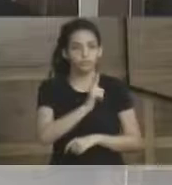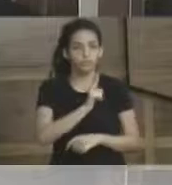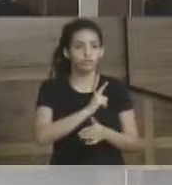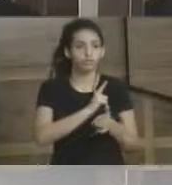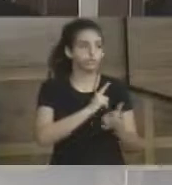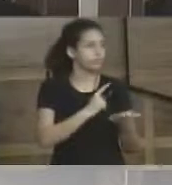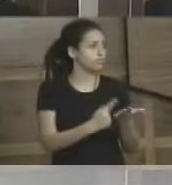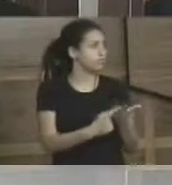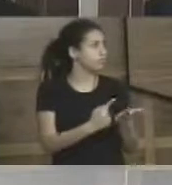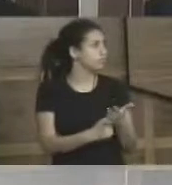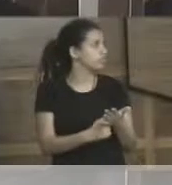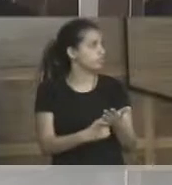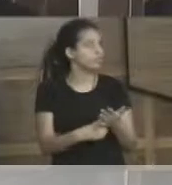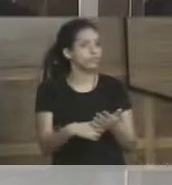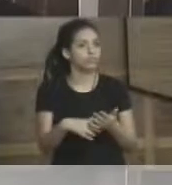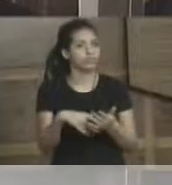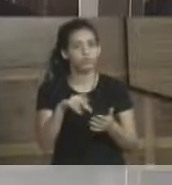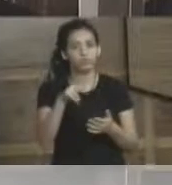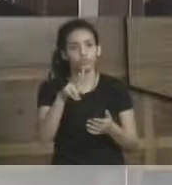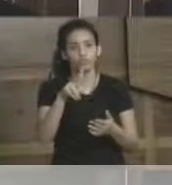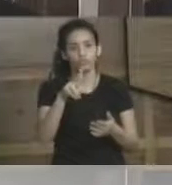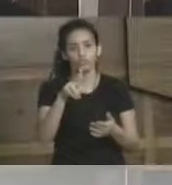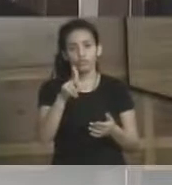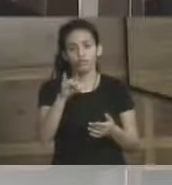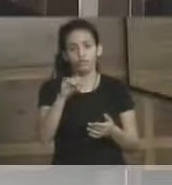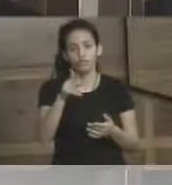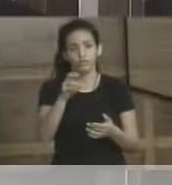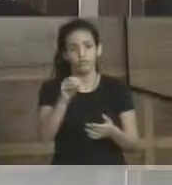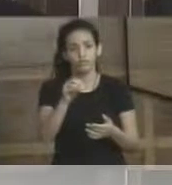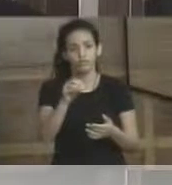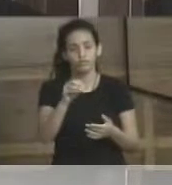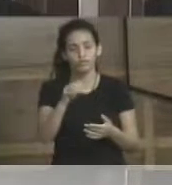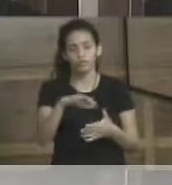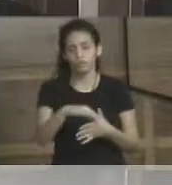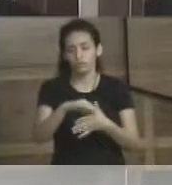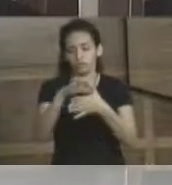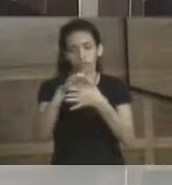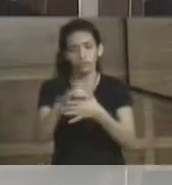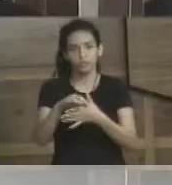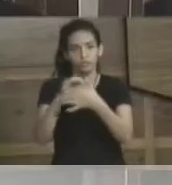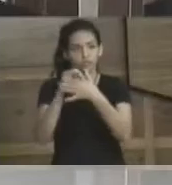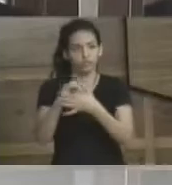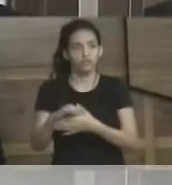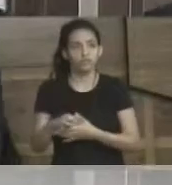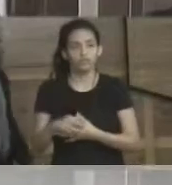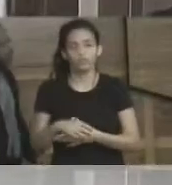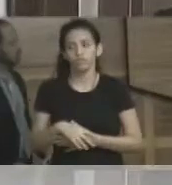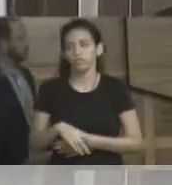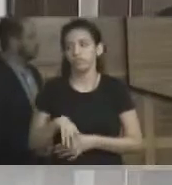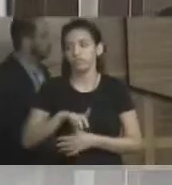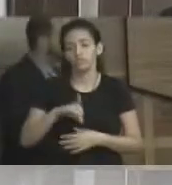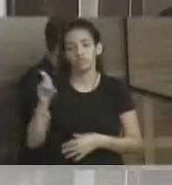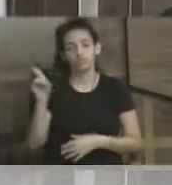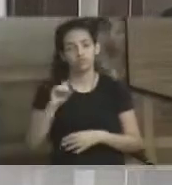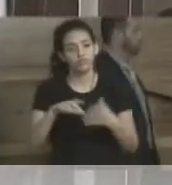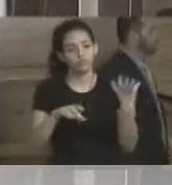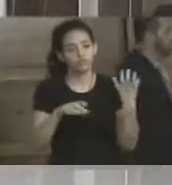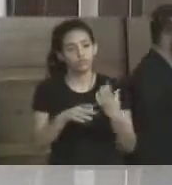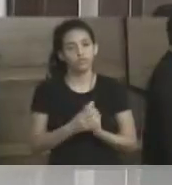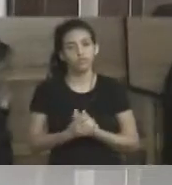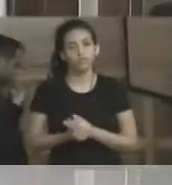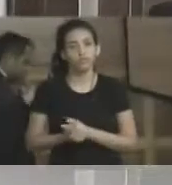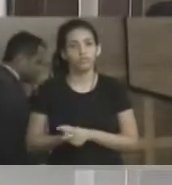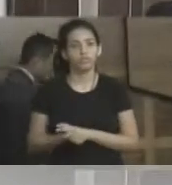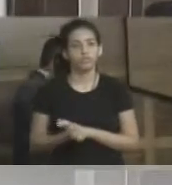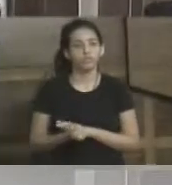marcada, não é esse, presidente, com o Paulinho da Força, que é um das grandes lideranças do setor metalúrgico lá em Brasília. Então,